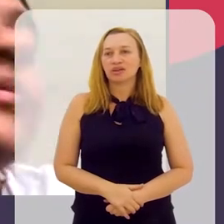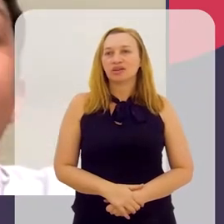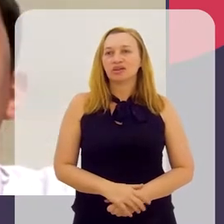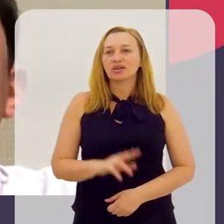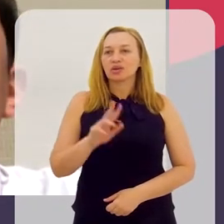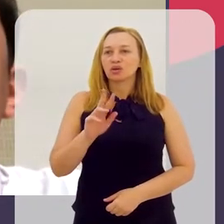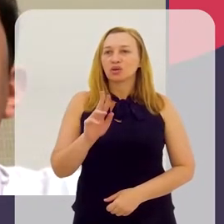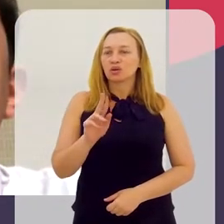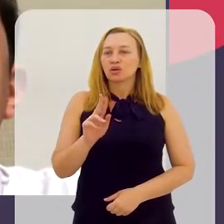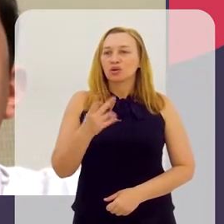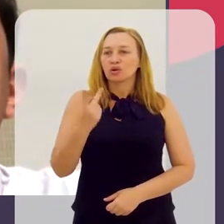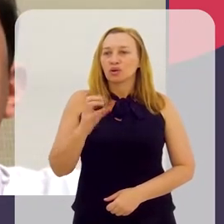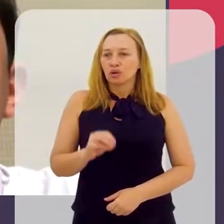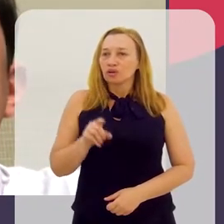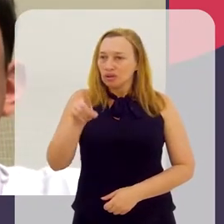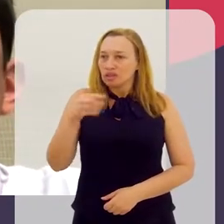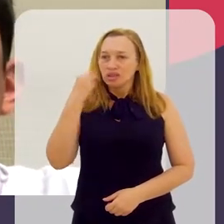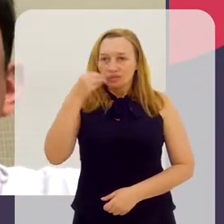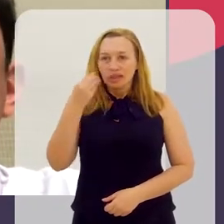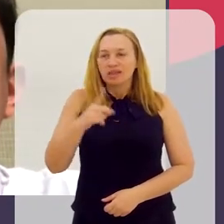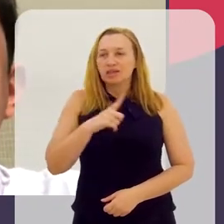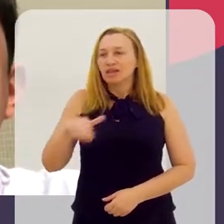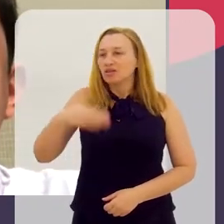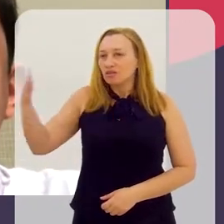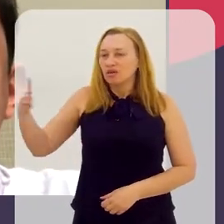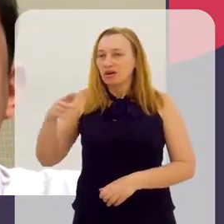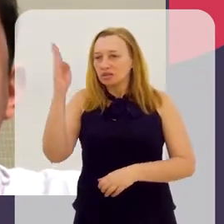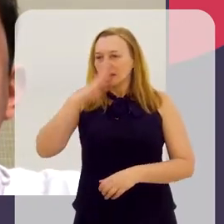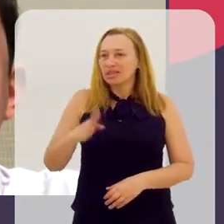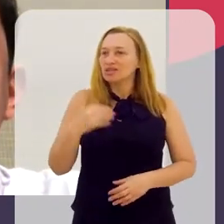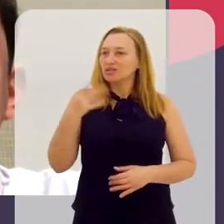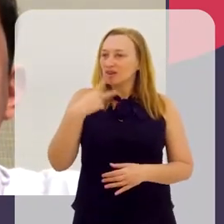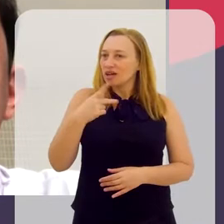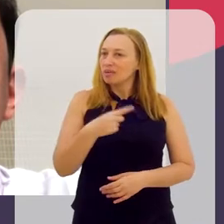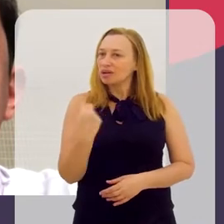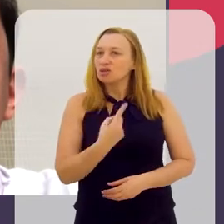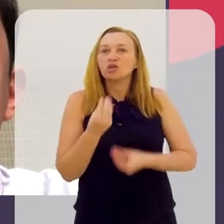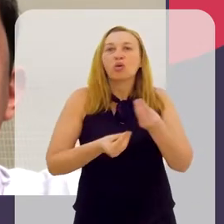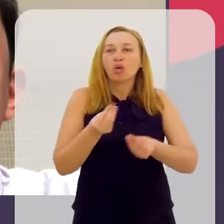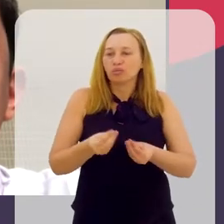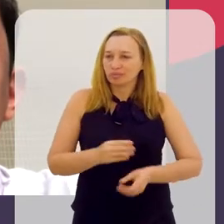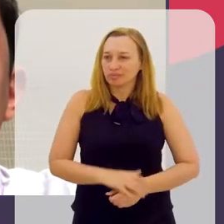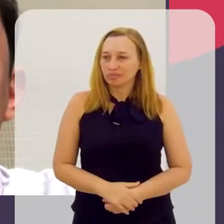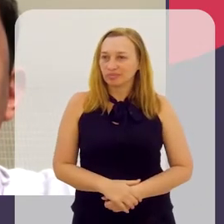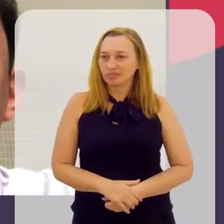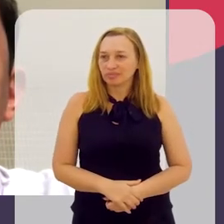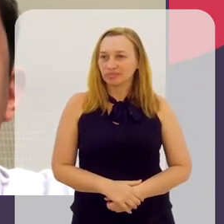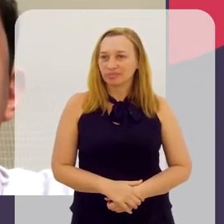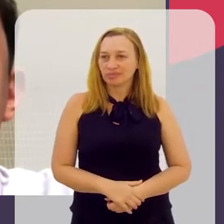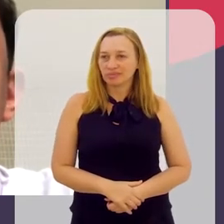Então, deixa eu ver o Hugo um pouquinho. Hugo, você também teve uma experiência fora do Brasil, né? Conta para a gente como é que foi.